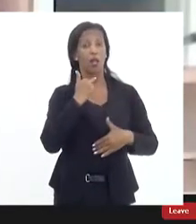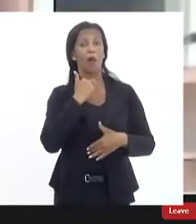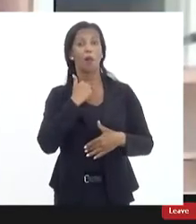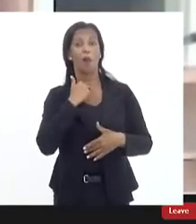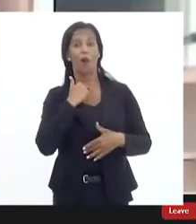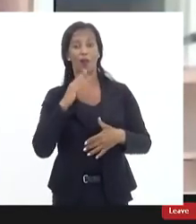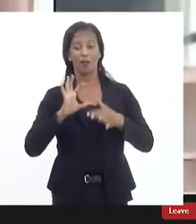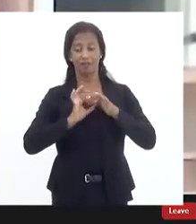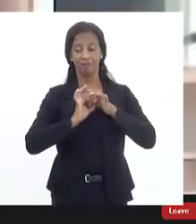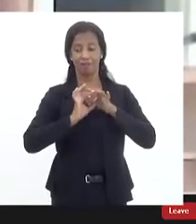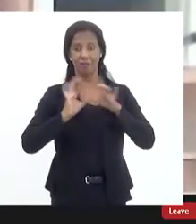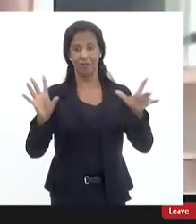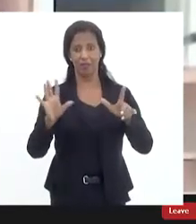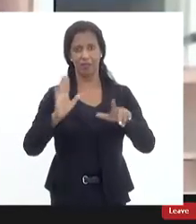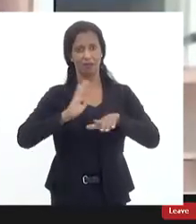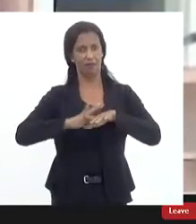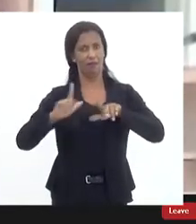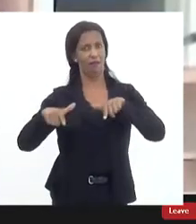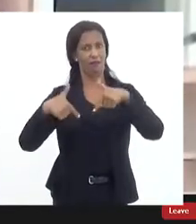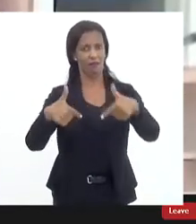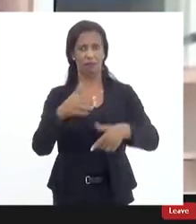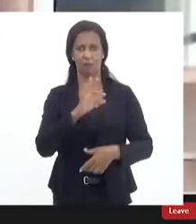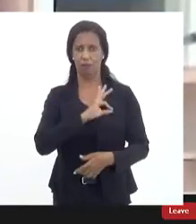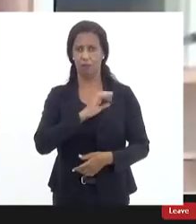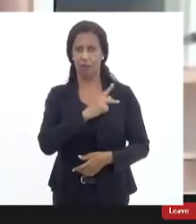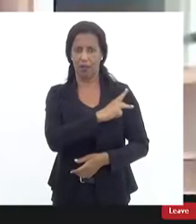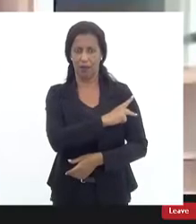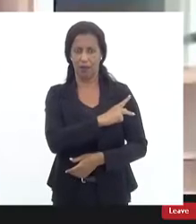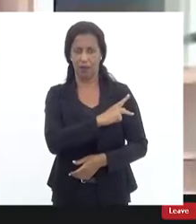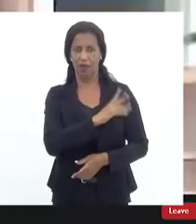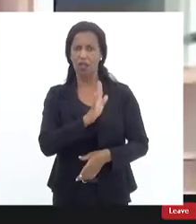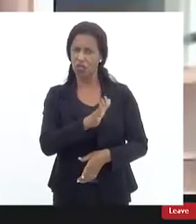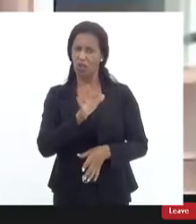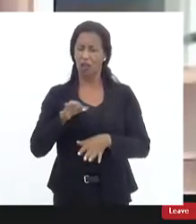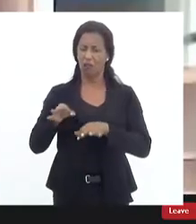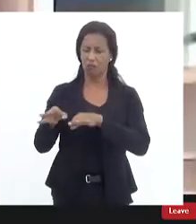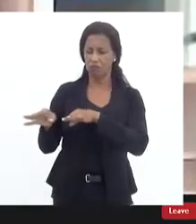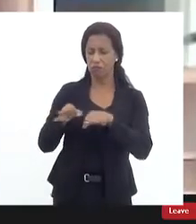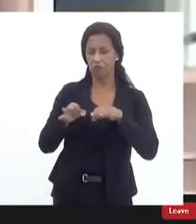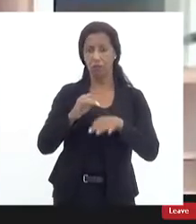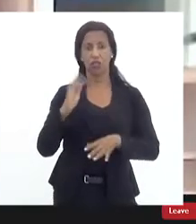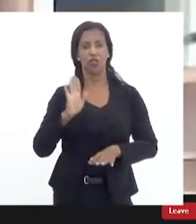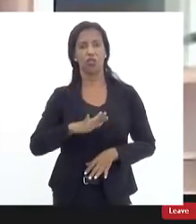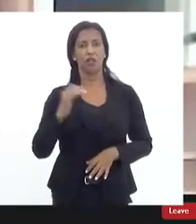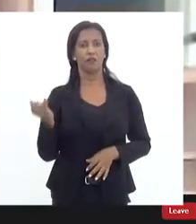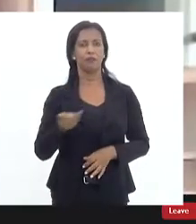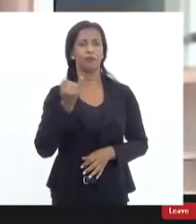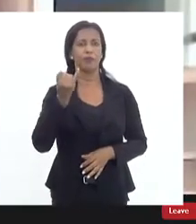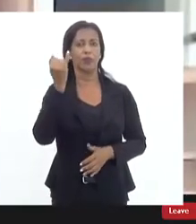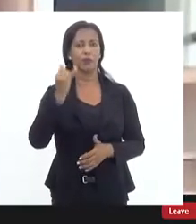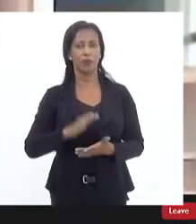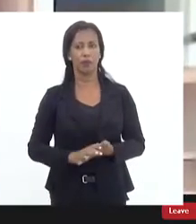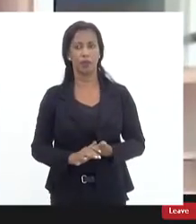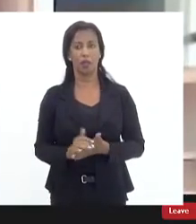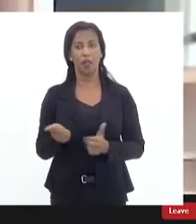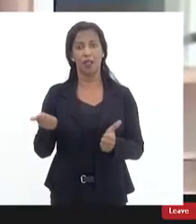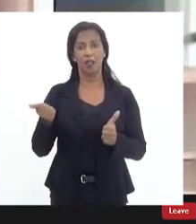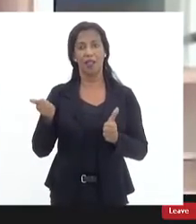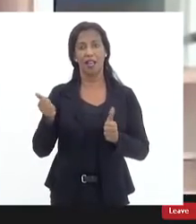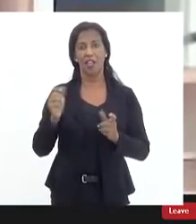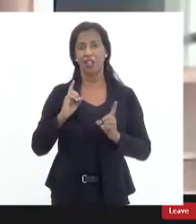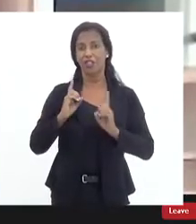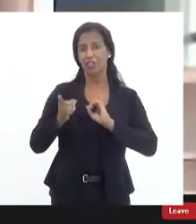a iniciativa de realizar operações então isso já foi uma medida extremamente importante na dinâmica